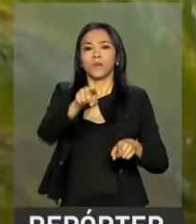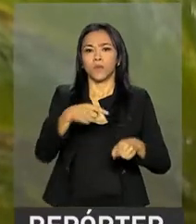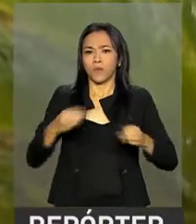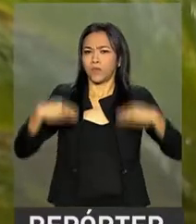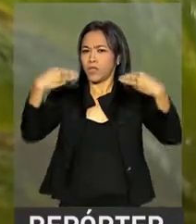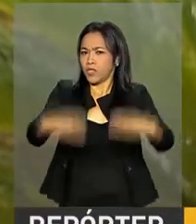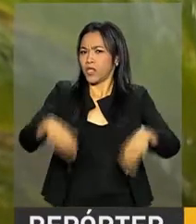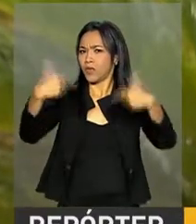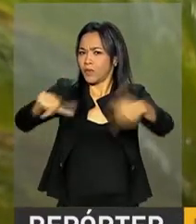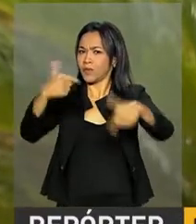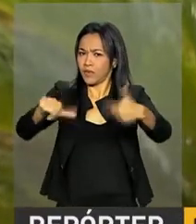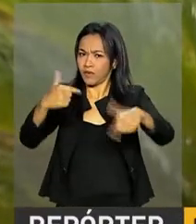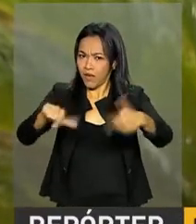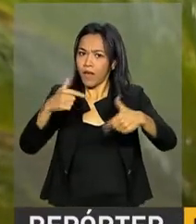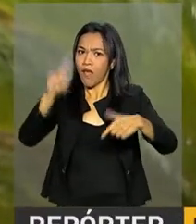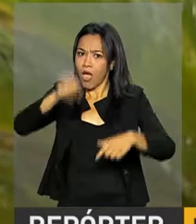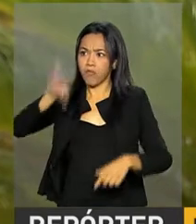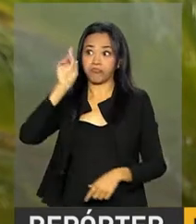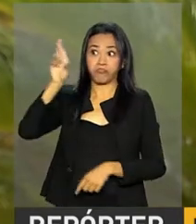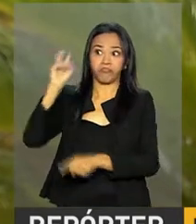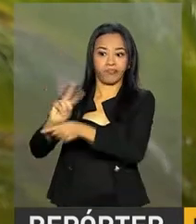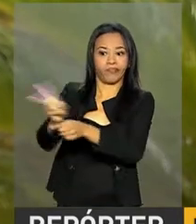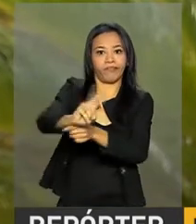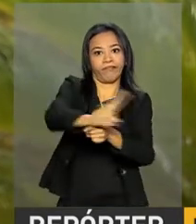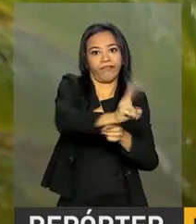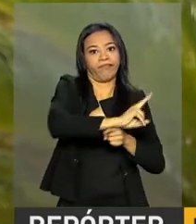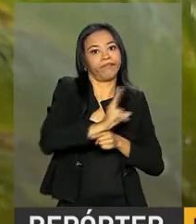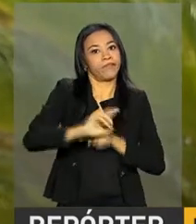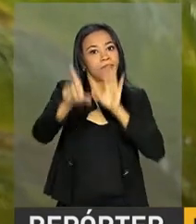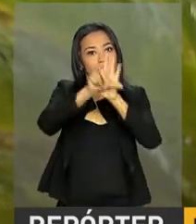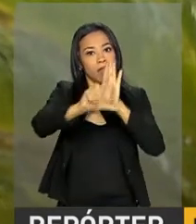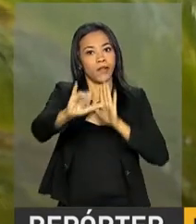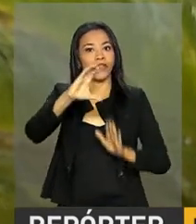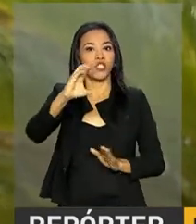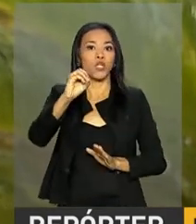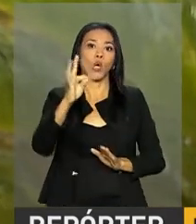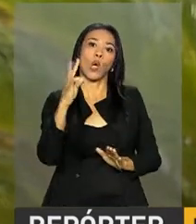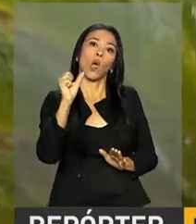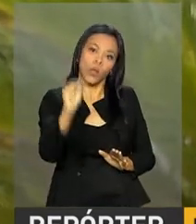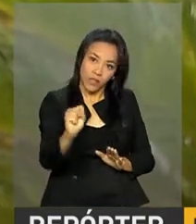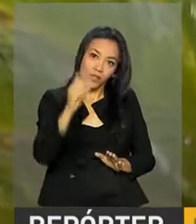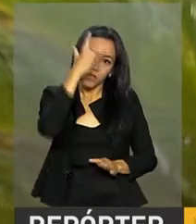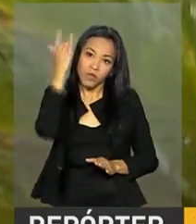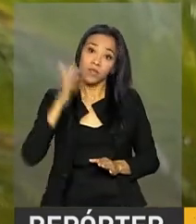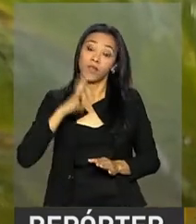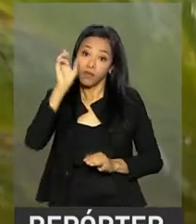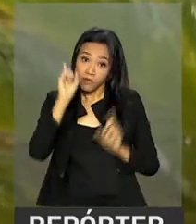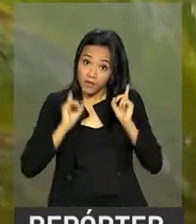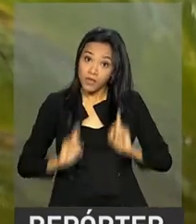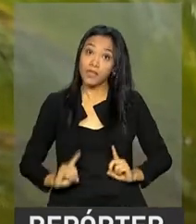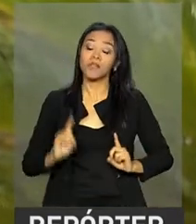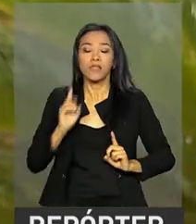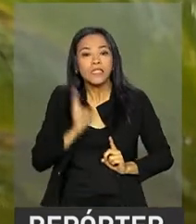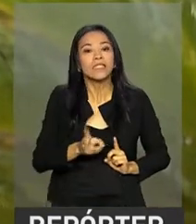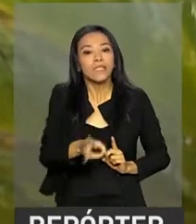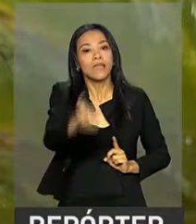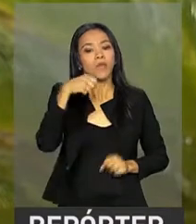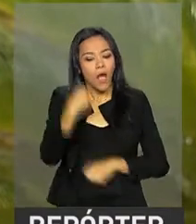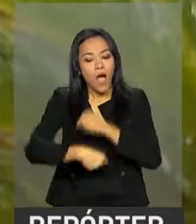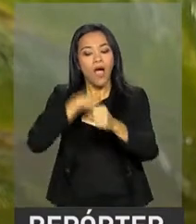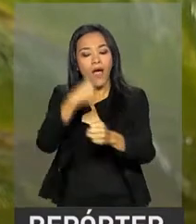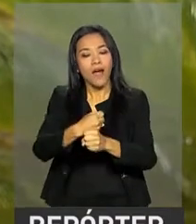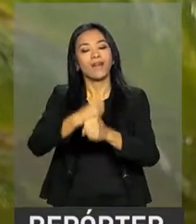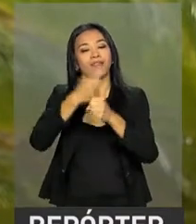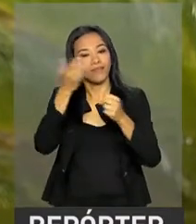responsável por fiscalizar a Lei de Cotas para Pessoas com Deficiência. E todo ano realiza o dia D de inclusão